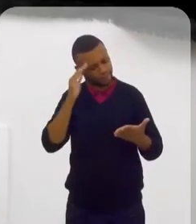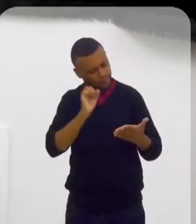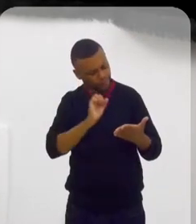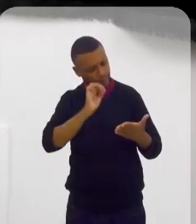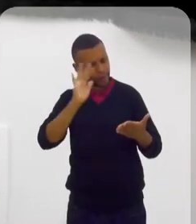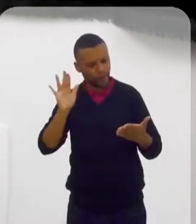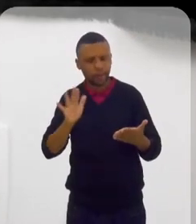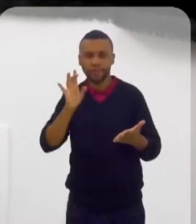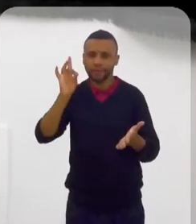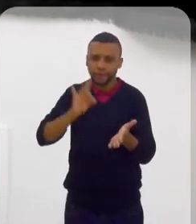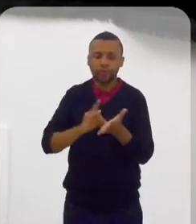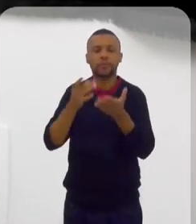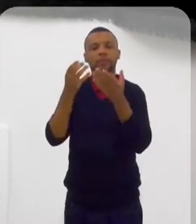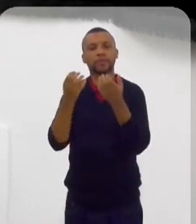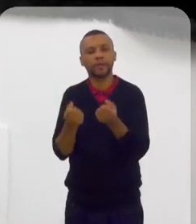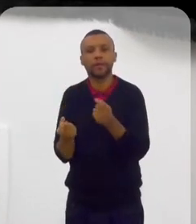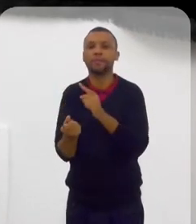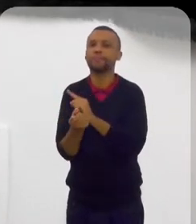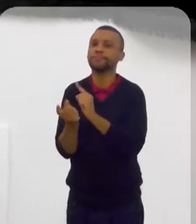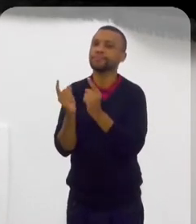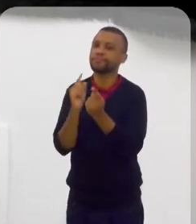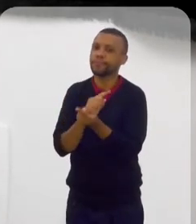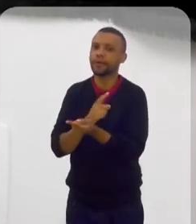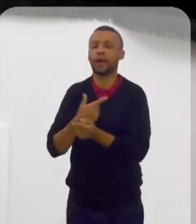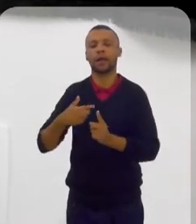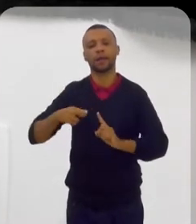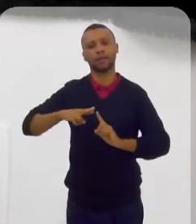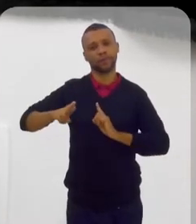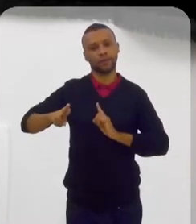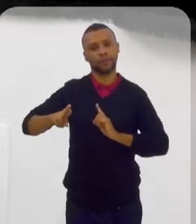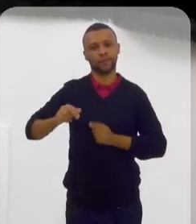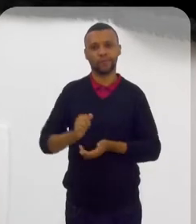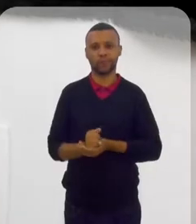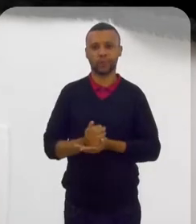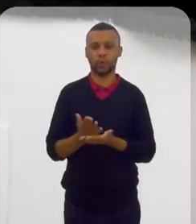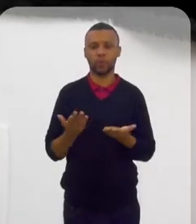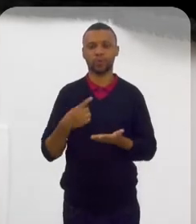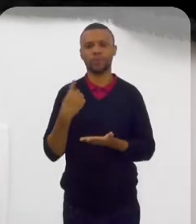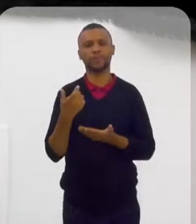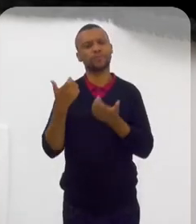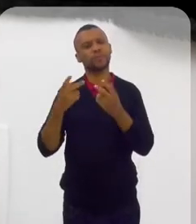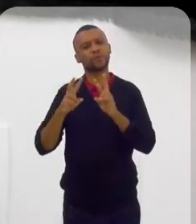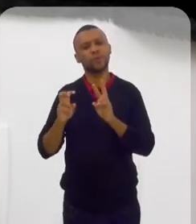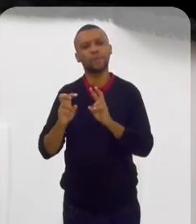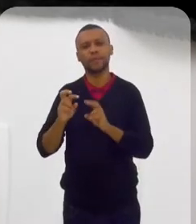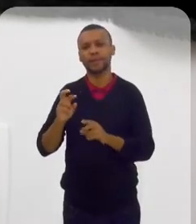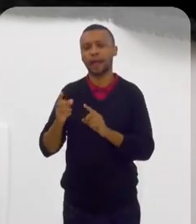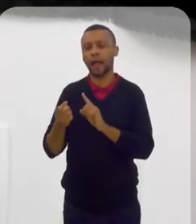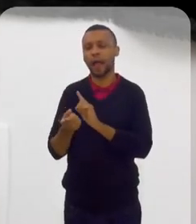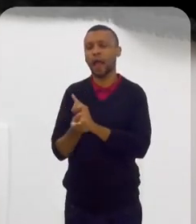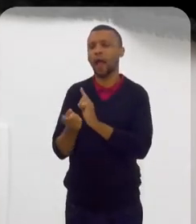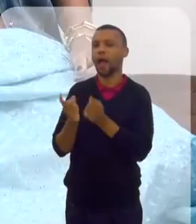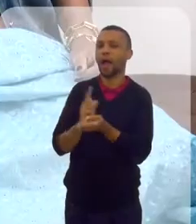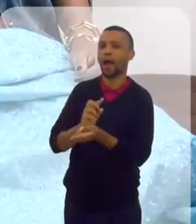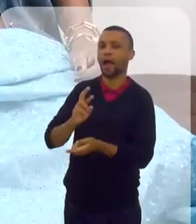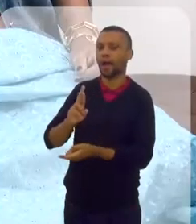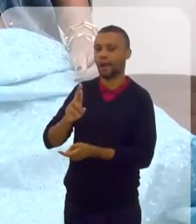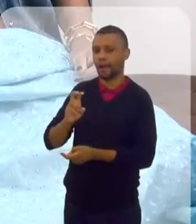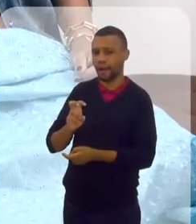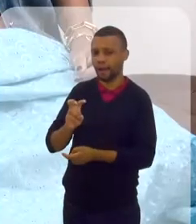fato, abraçar a religião. O que a gente chama de... Alguns falam convertido, a gente e outros falam revertido, né? Certo. Na verdade,